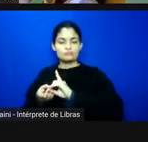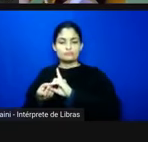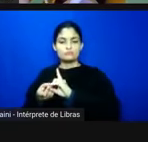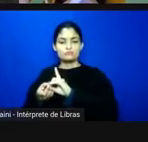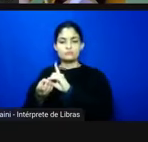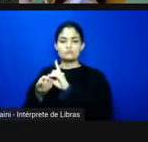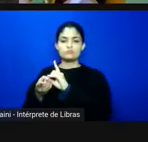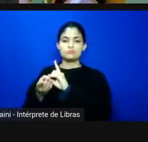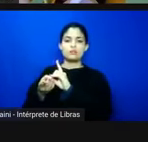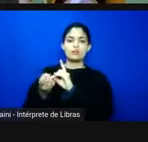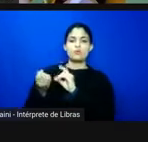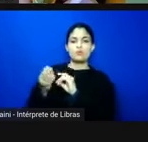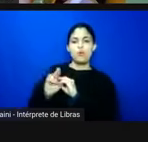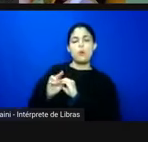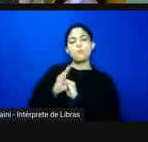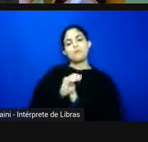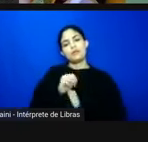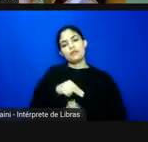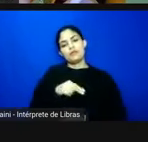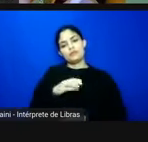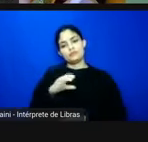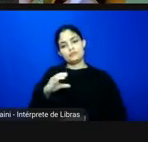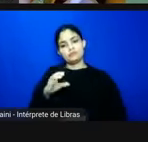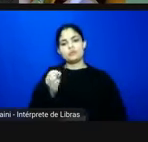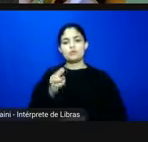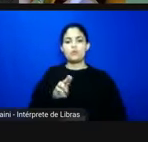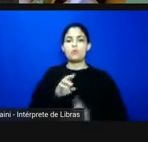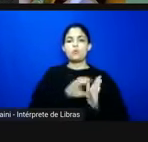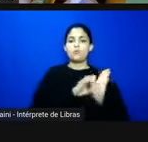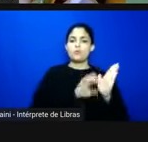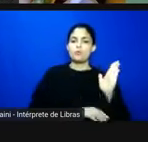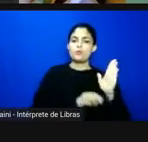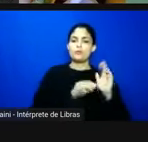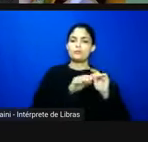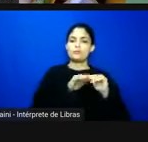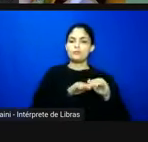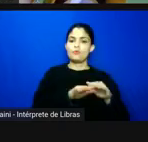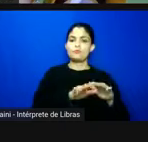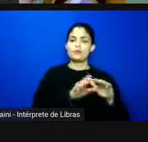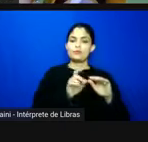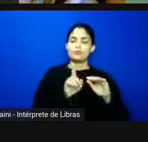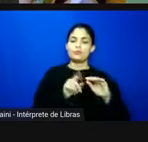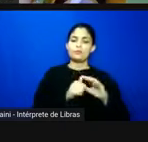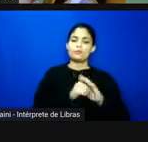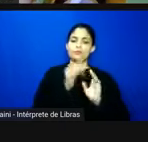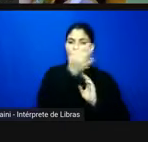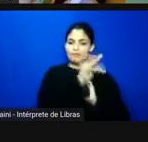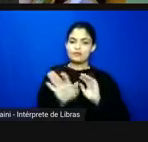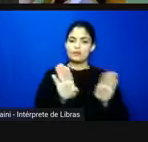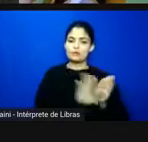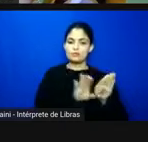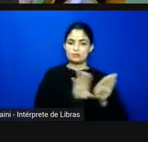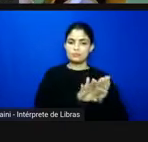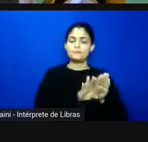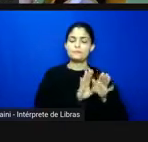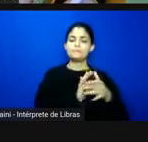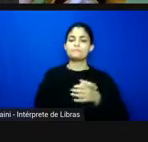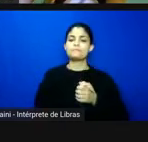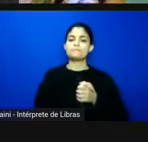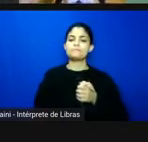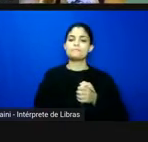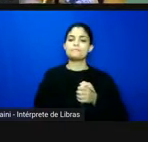seja na BNCC ou no currículo em movimento que é particular do Distrito Federal né é algo específico ao Distrito Federal